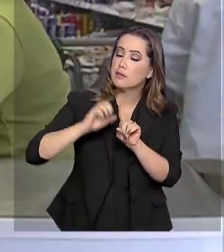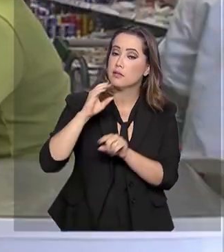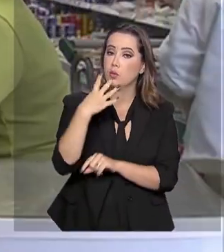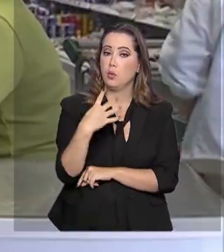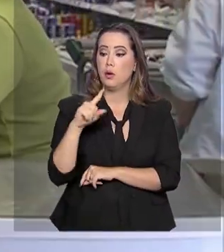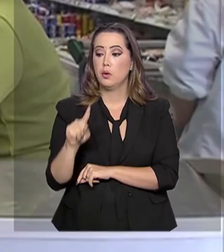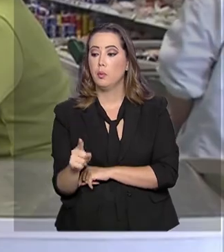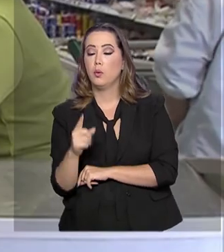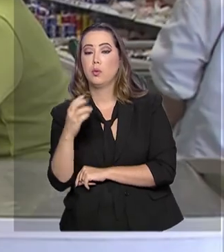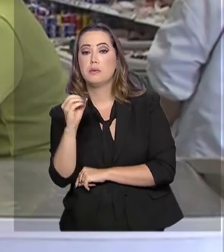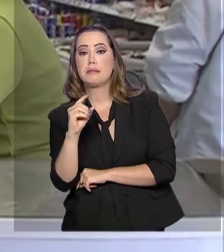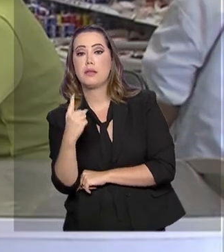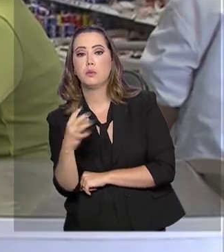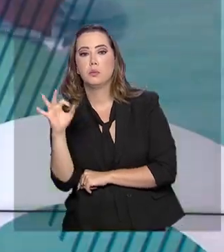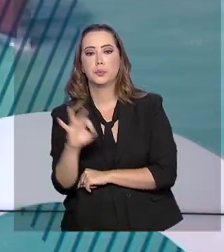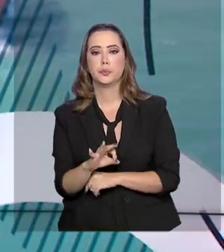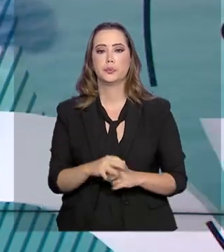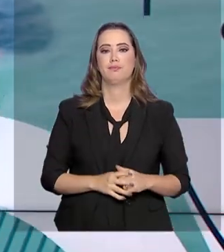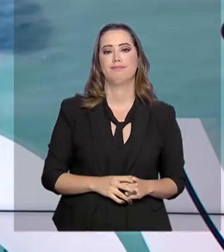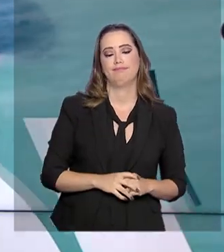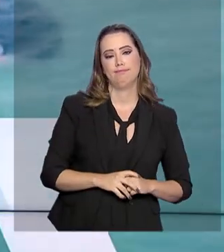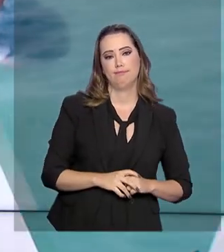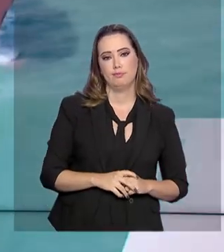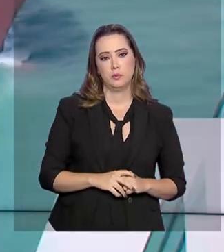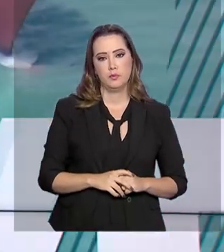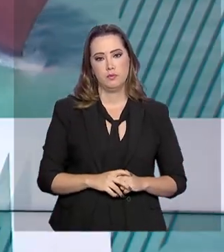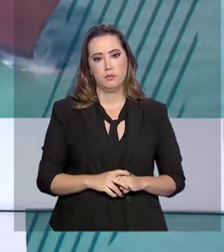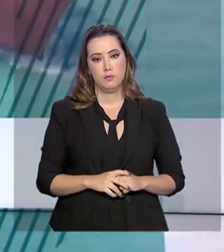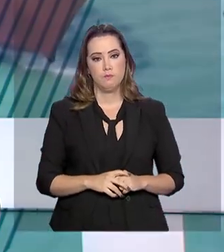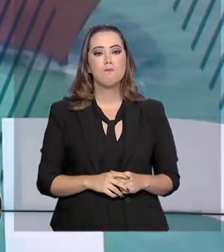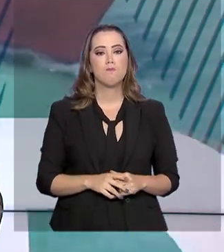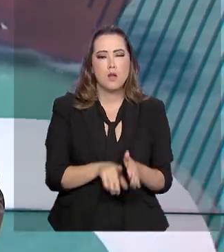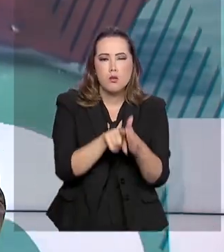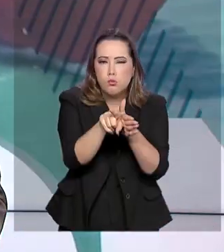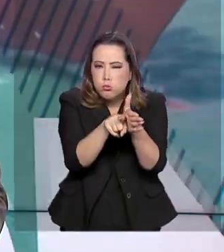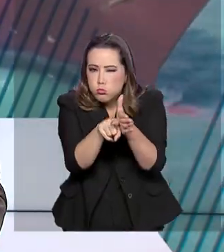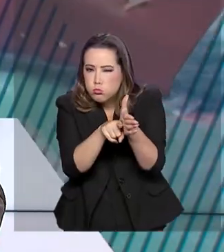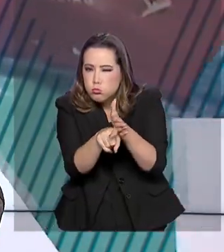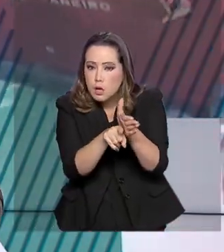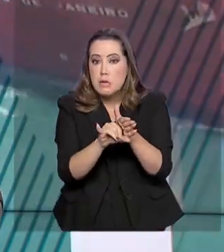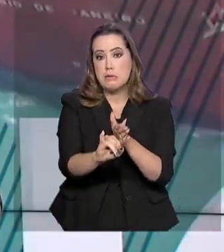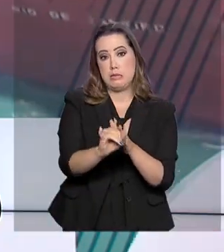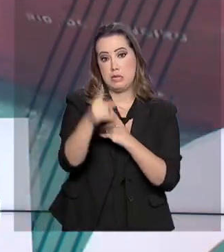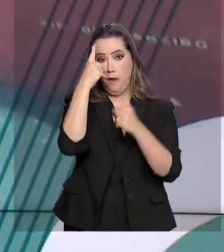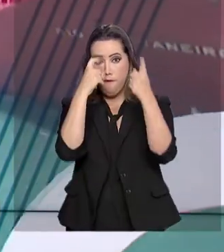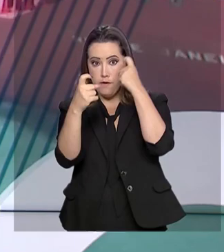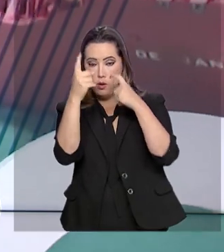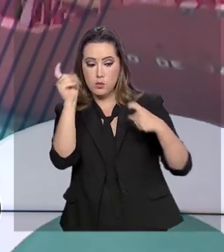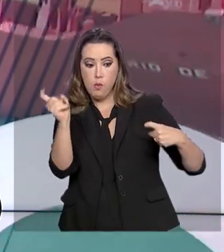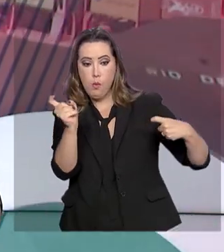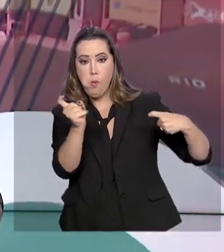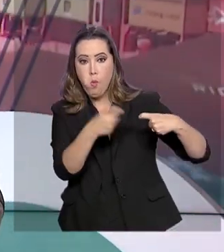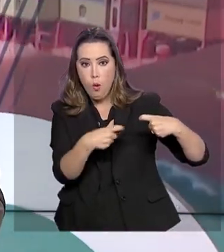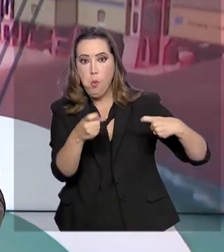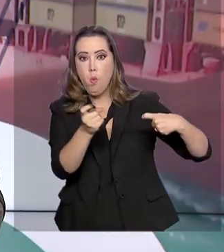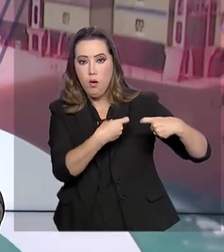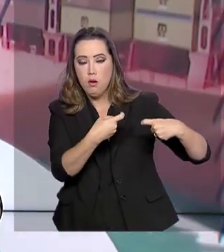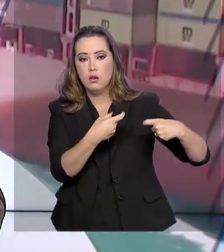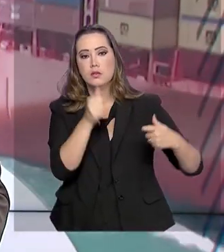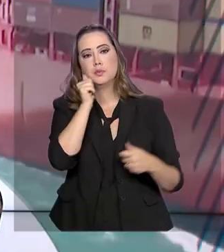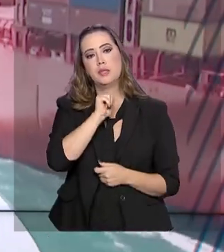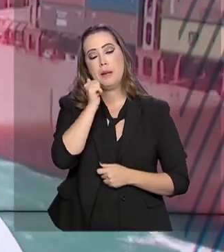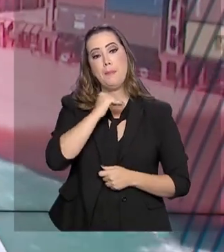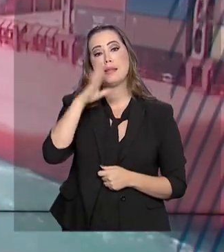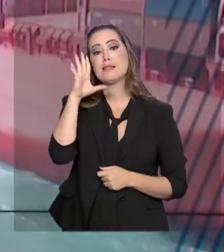,01%. A investigação de casos de violência sexual contra a mulher deve ganhar